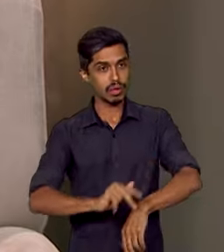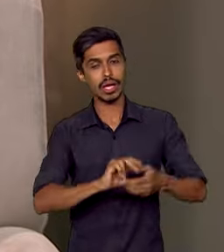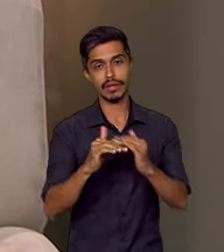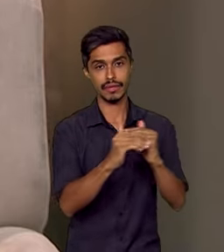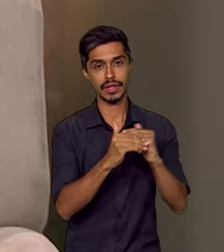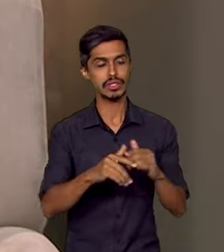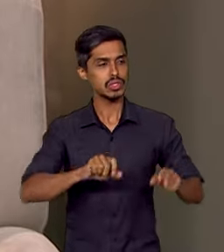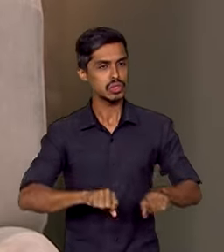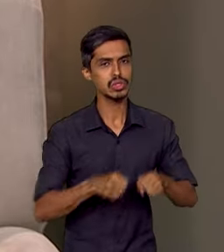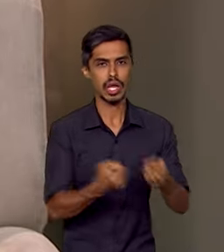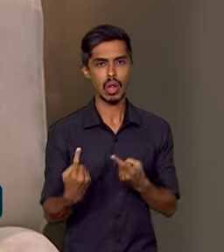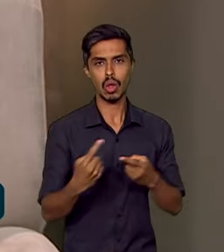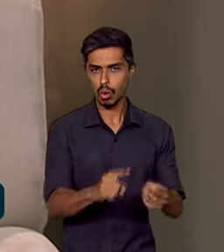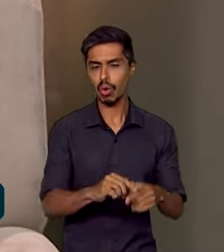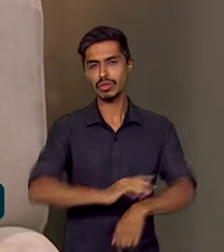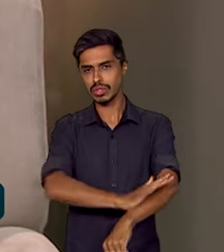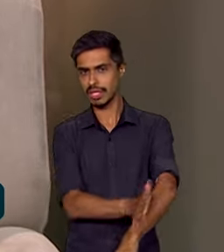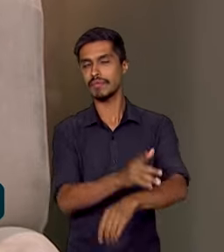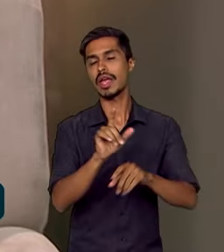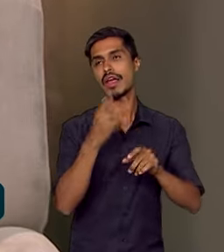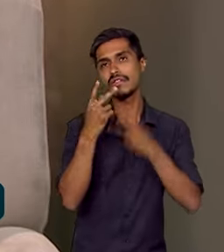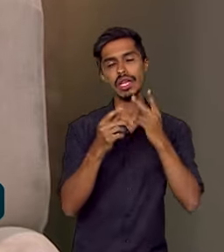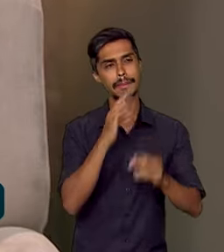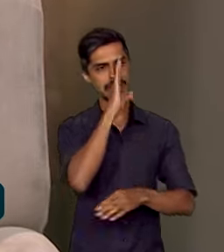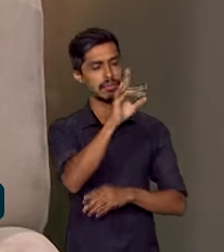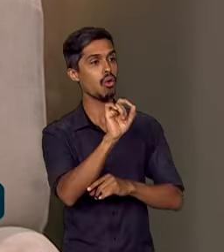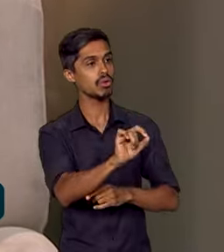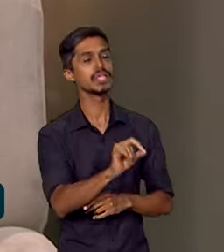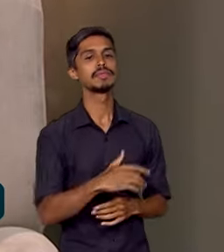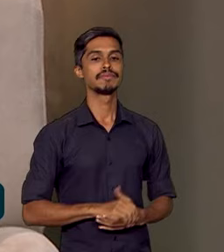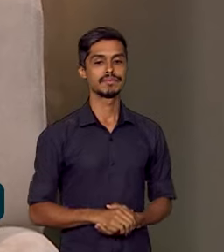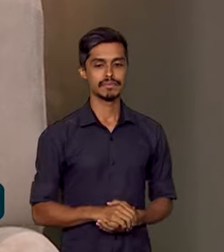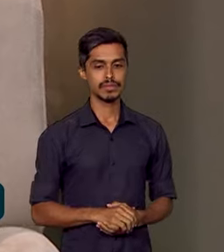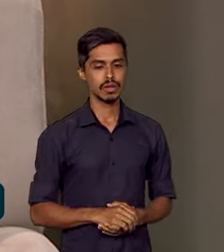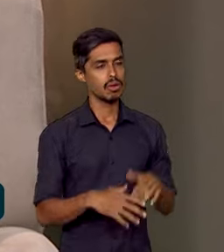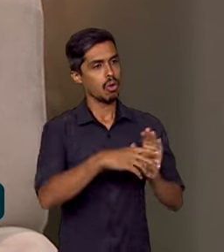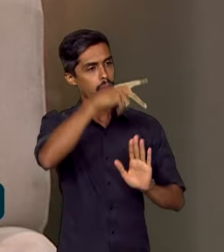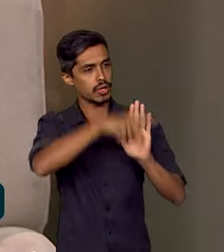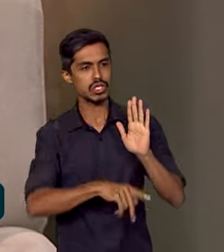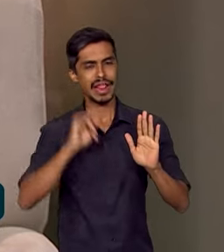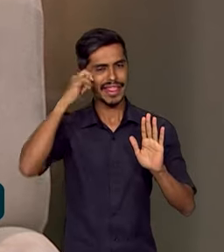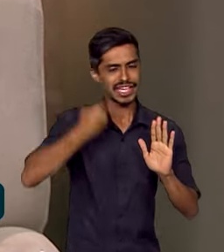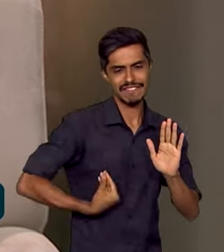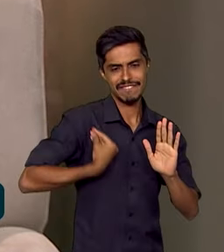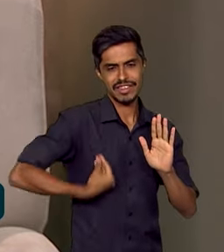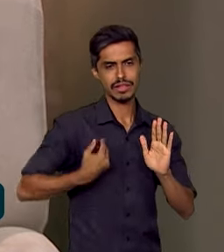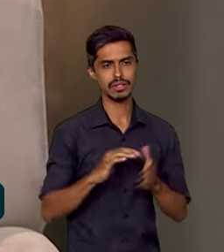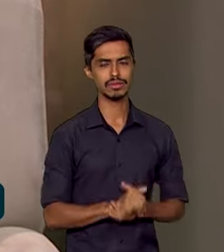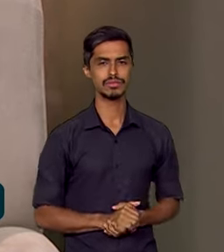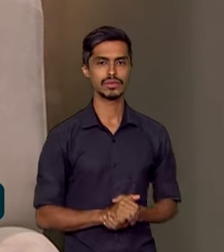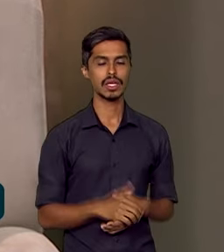afirmativas e ao combate ao racismo, eu destacaria, a princípio, o programa Juventude Negra Viva, que foi